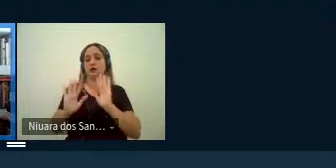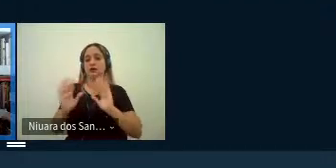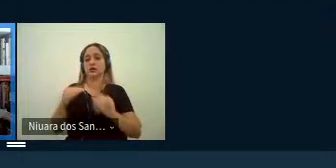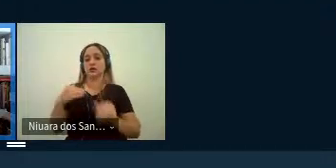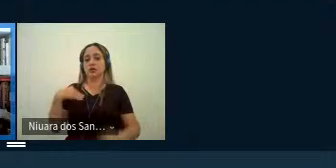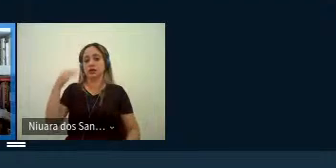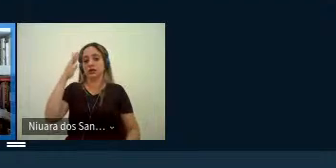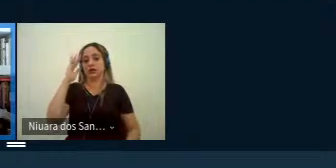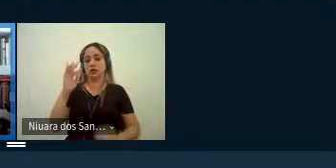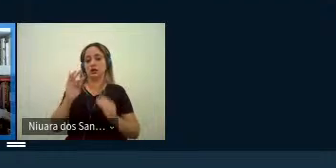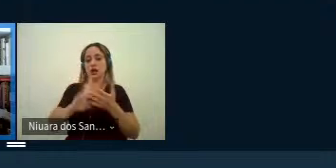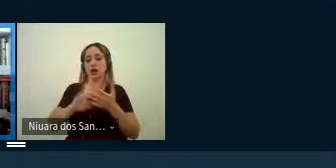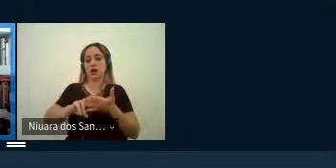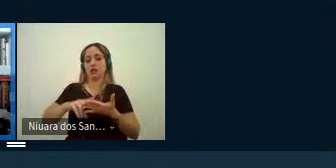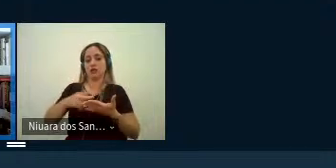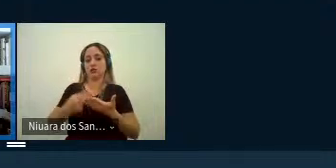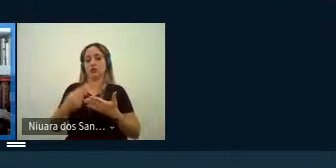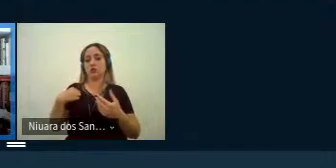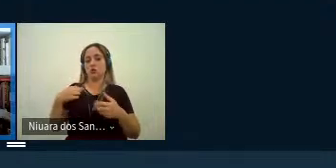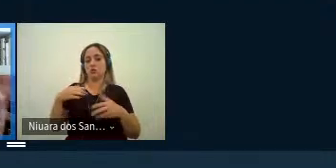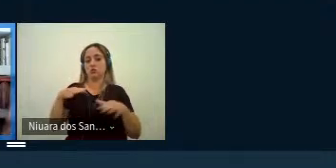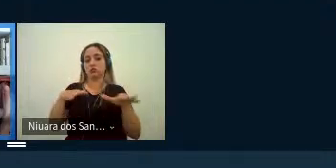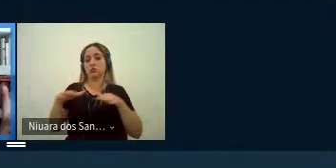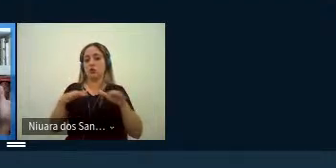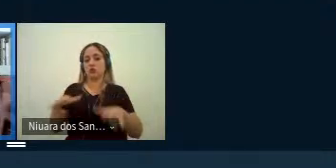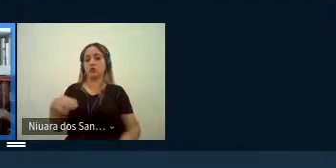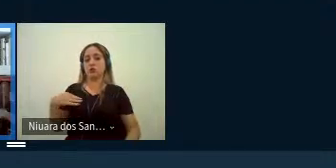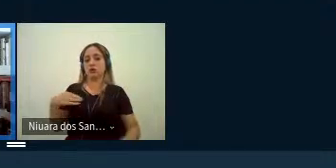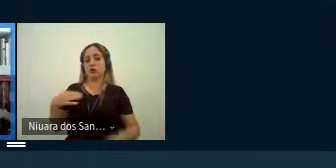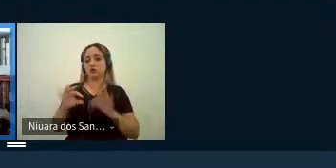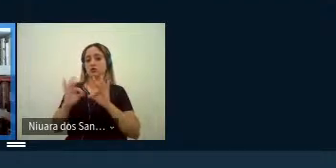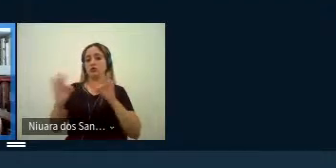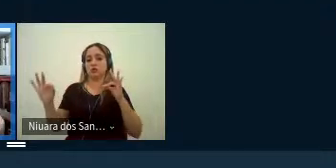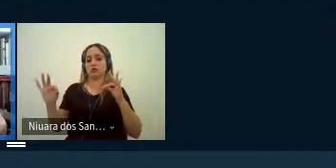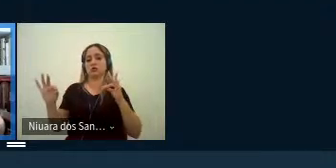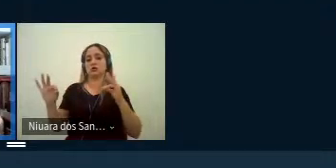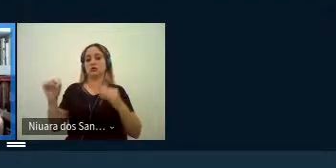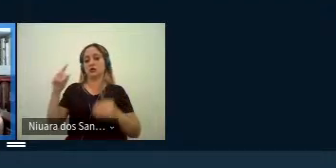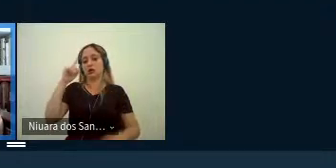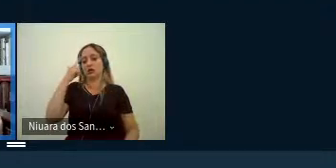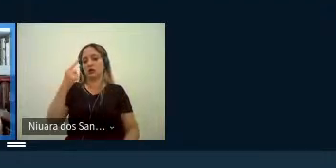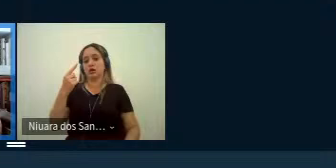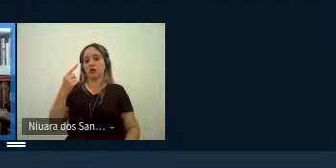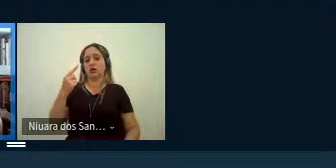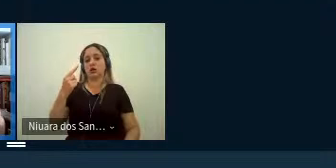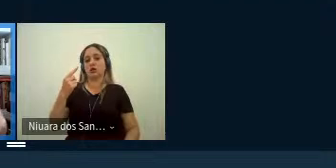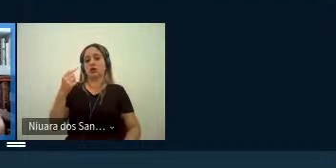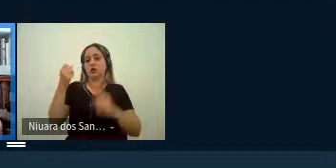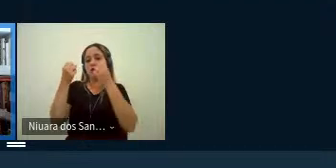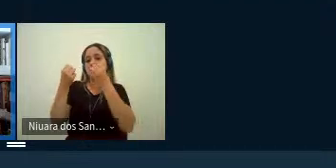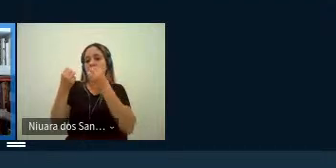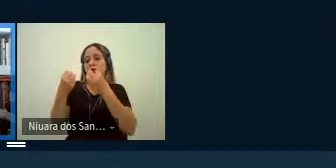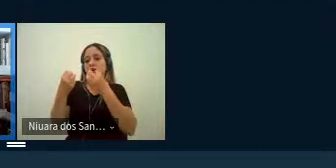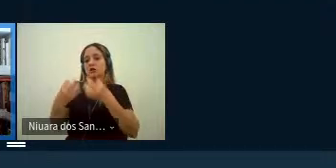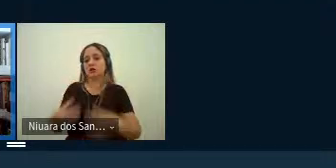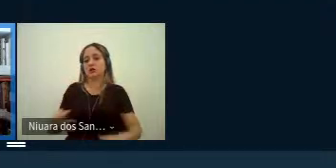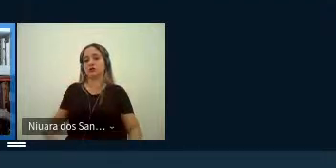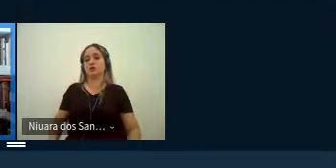tradução como um ato de transformação então se distancia daquela ideia descritiva não